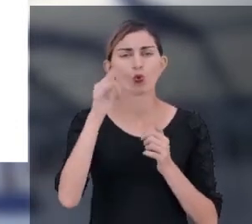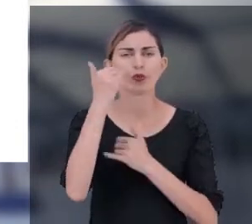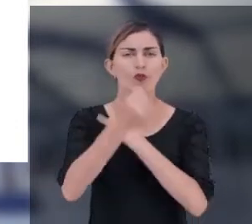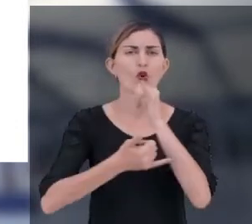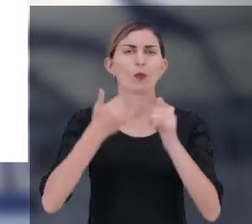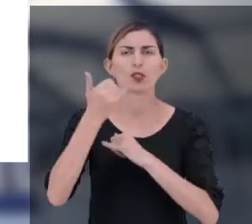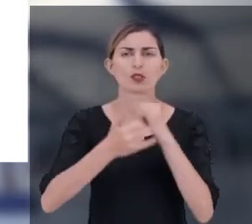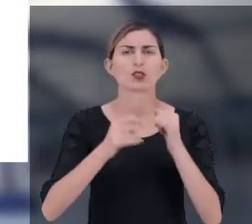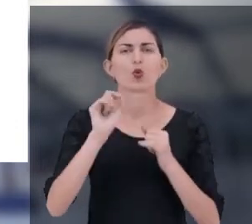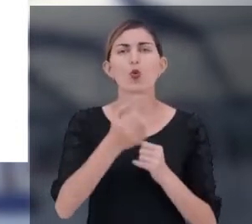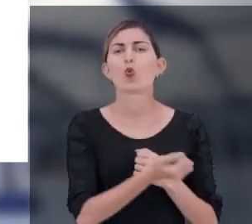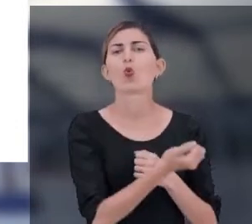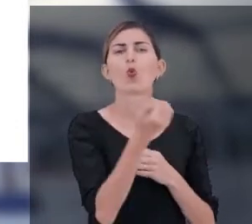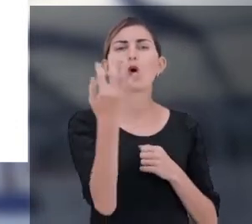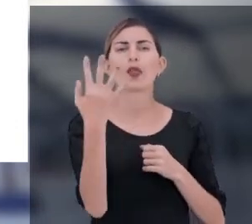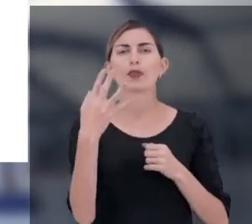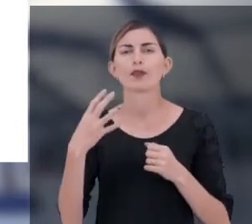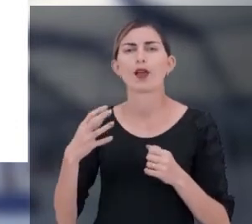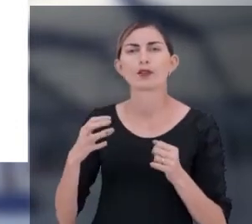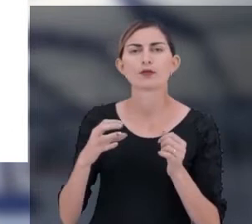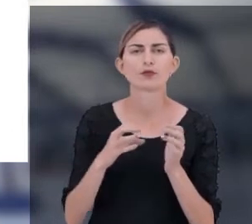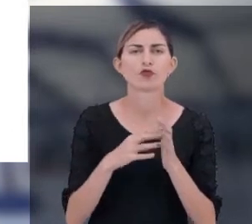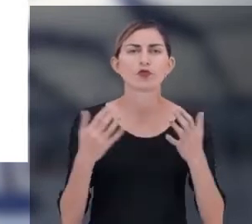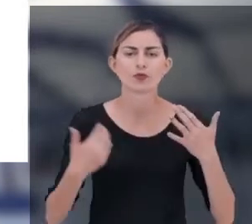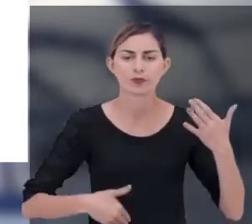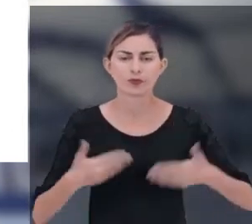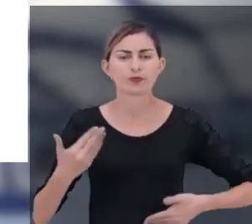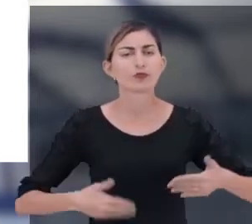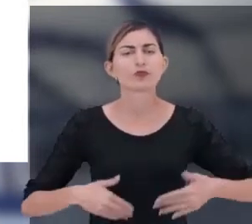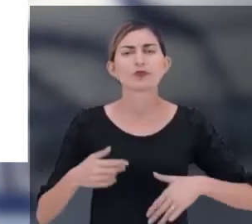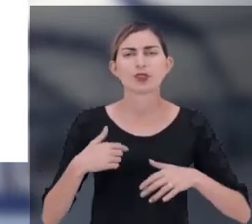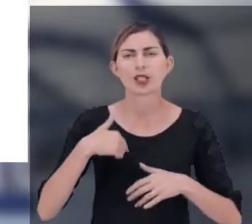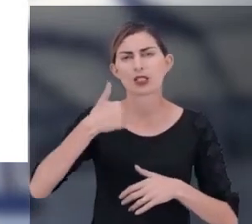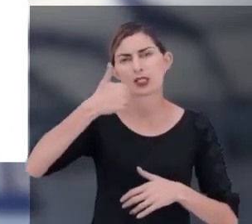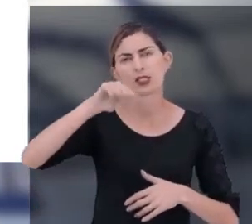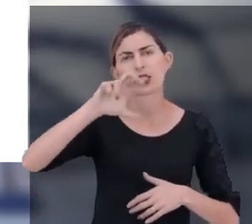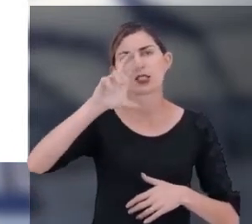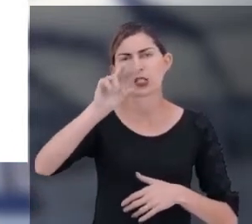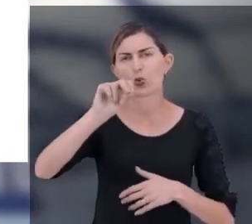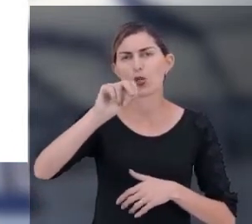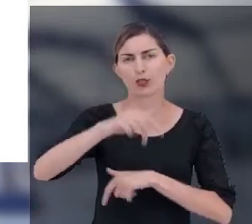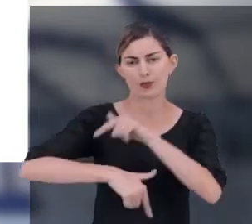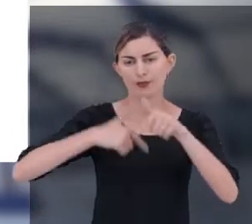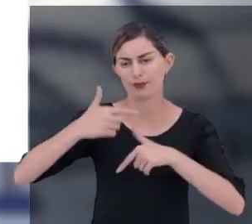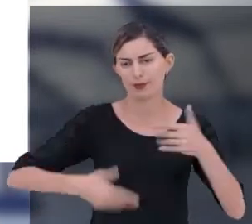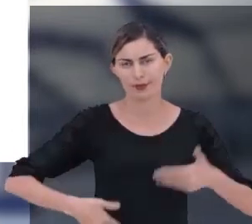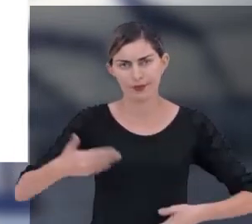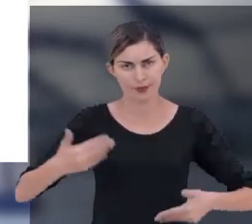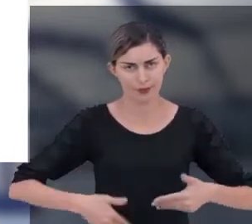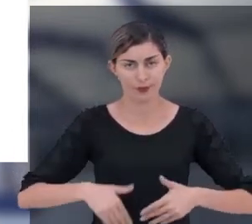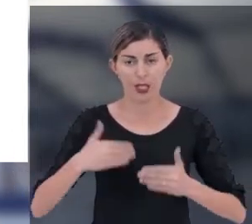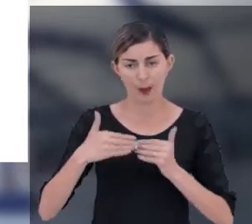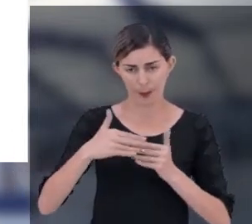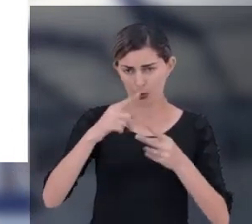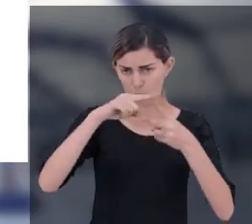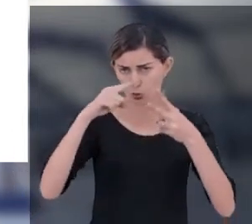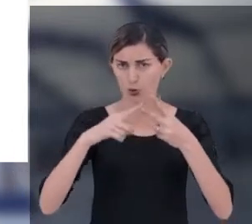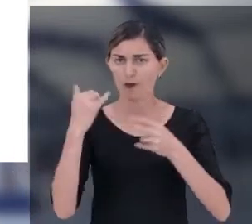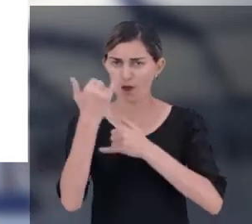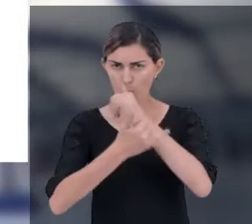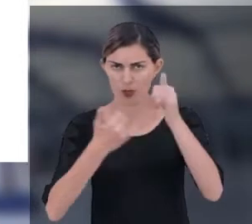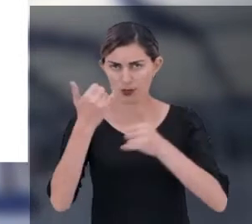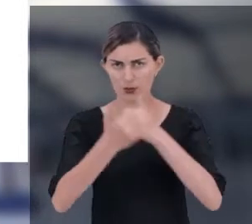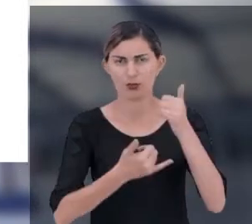dimensionamento da minha SIPA seria a quantidade de funcionários, que eu trago para vocês, 150 trabalhadores. A partir dessas duas